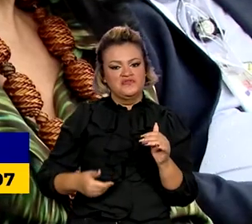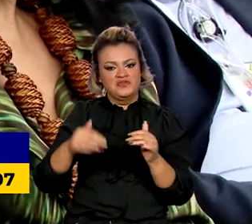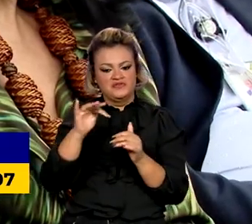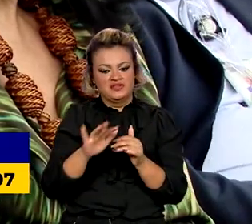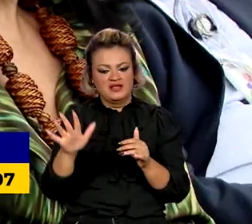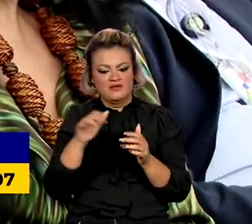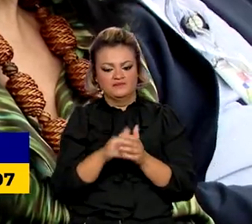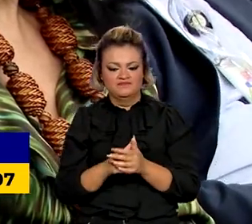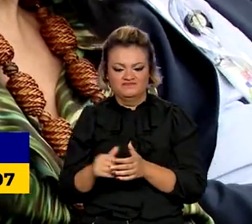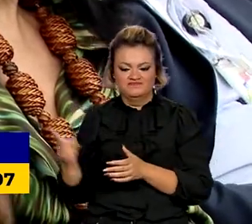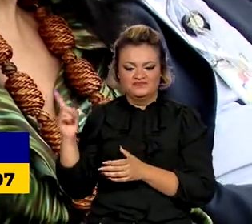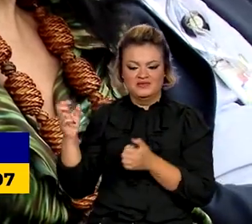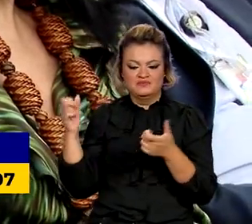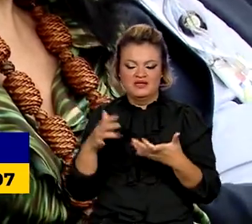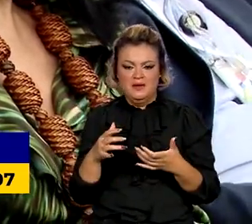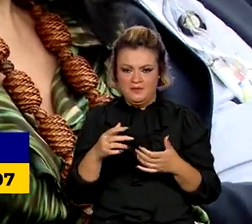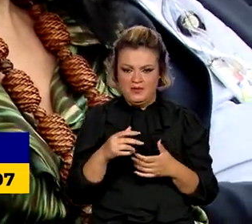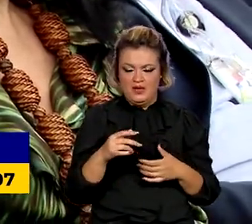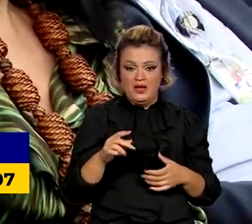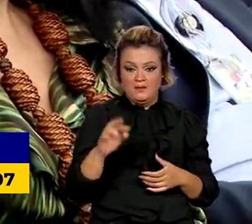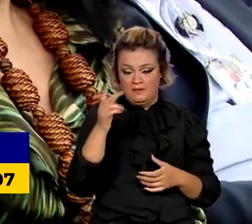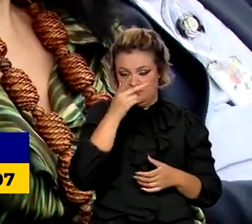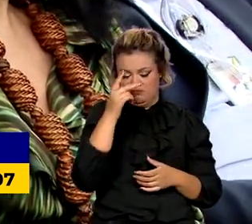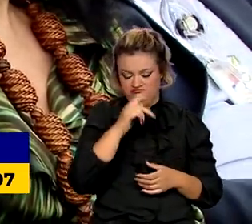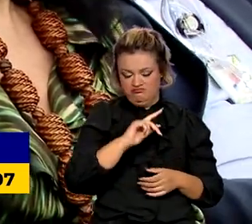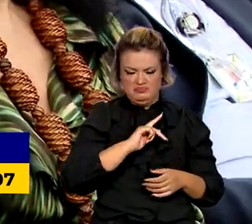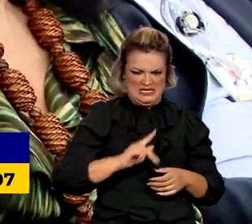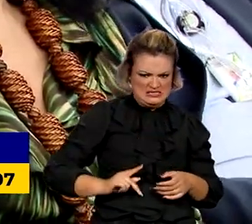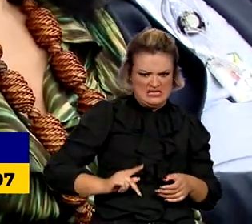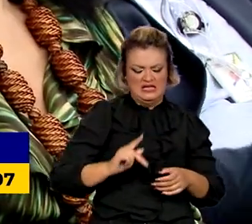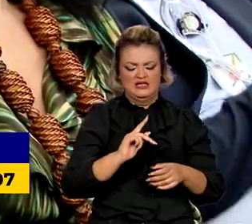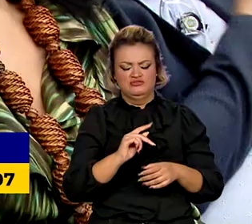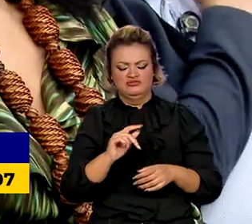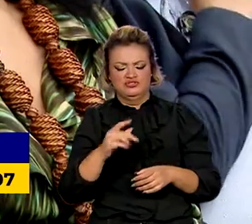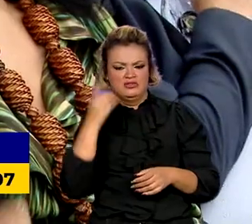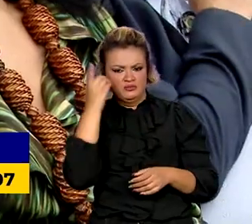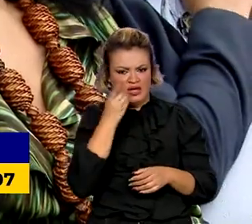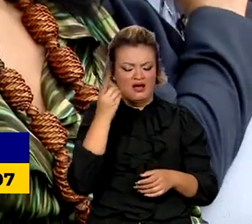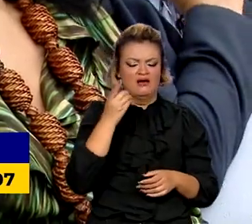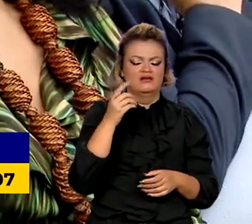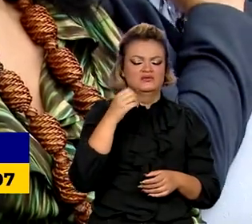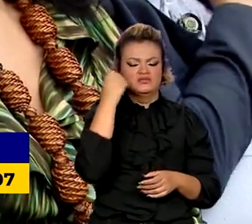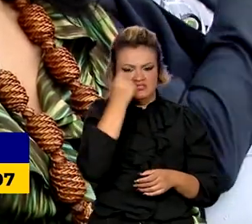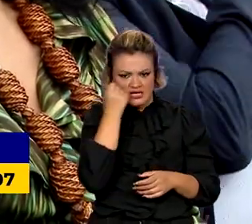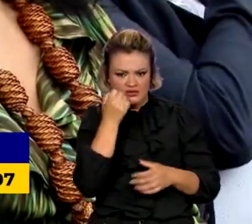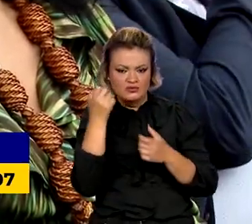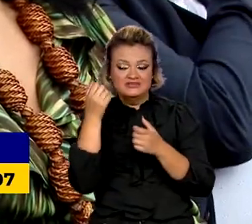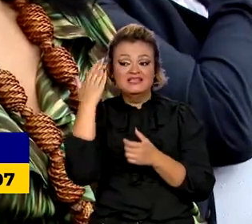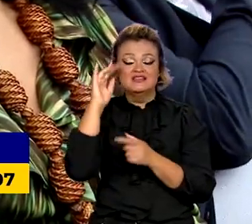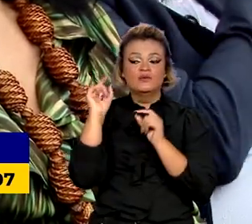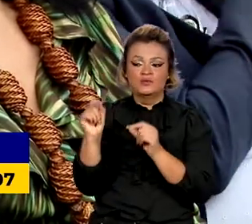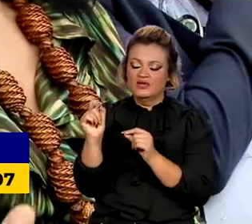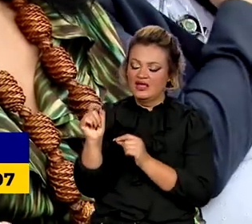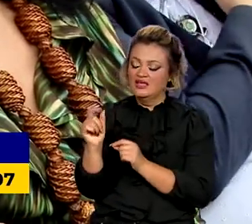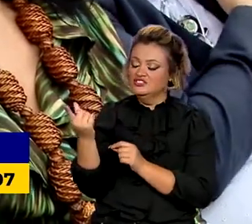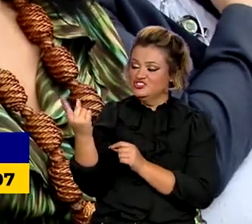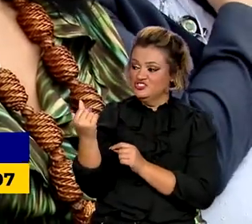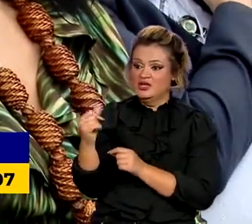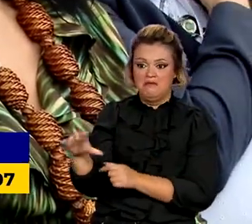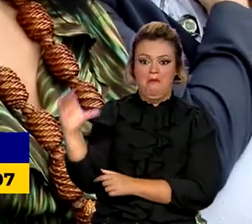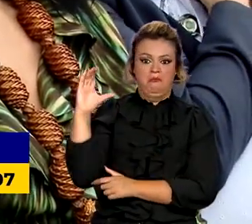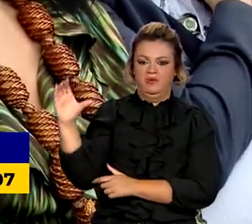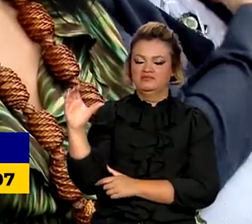O gestor público hoje precisa entender que não tem recurso, então para otimizar o